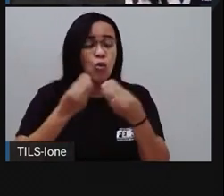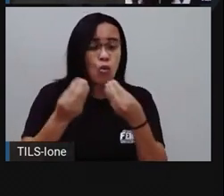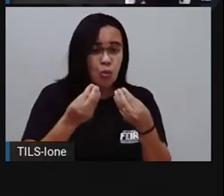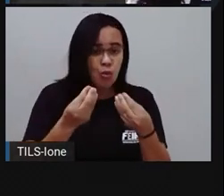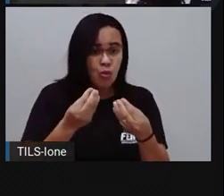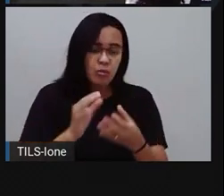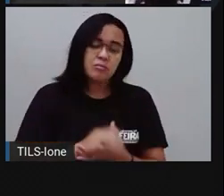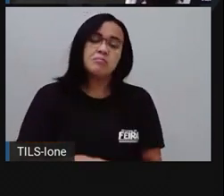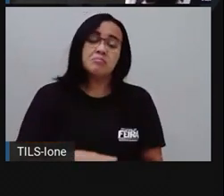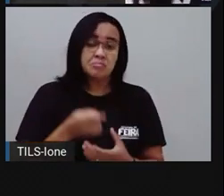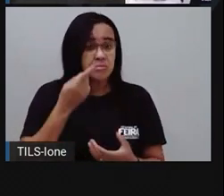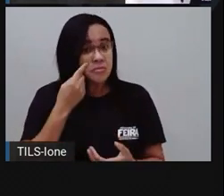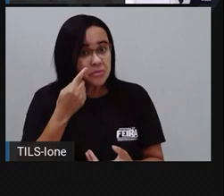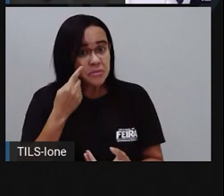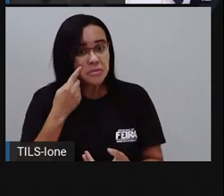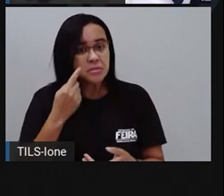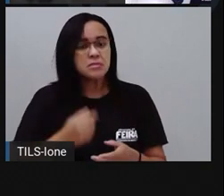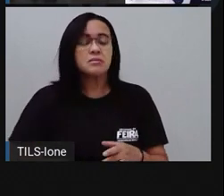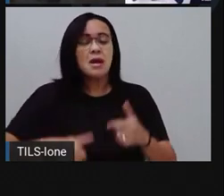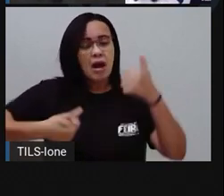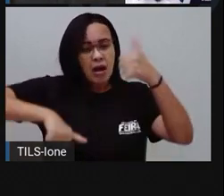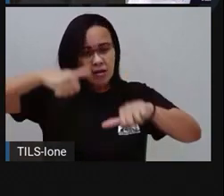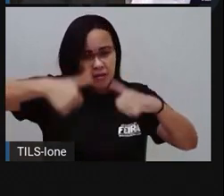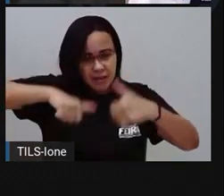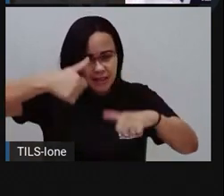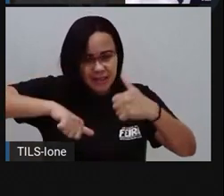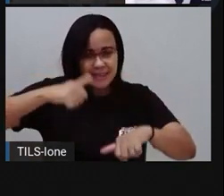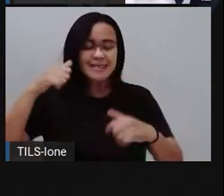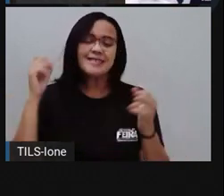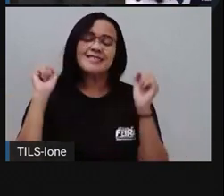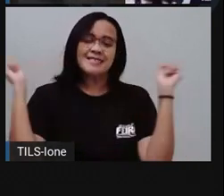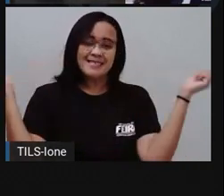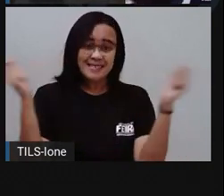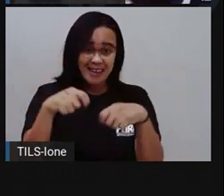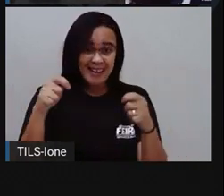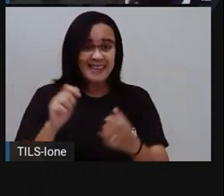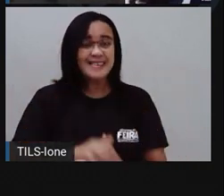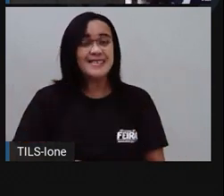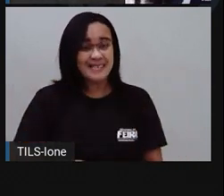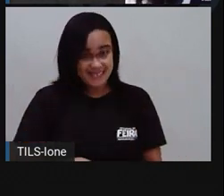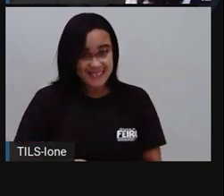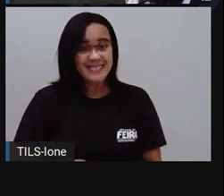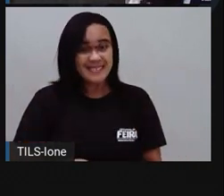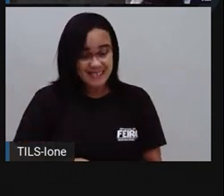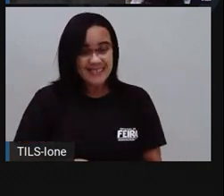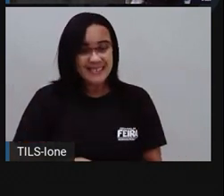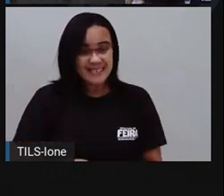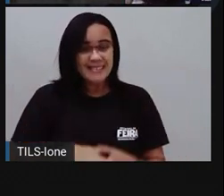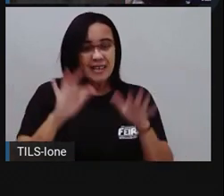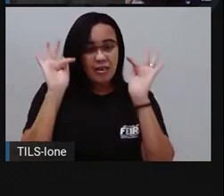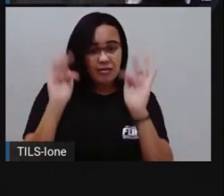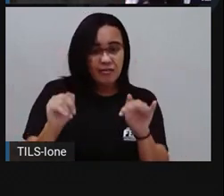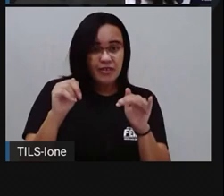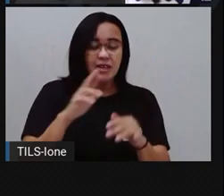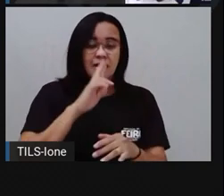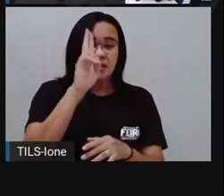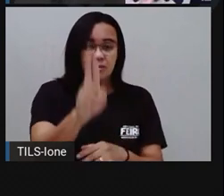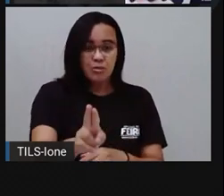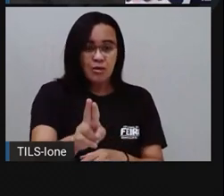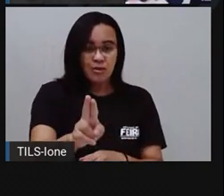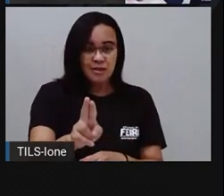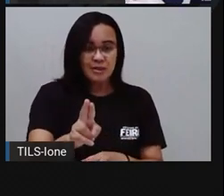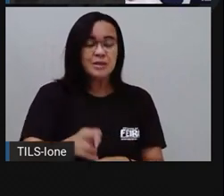se for menor, né? Muito menor do sua estimativa, o seu cálculo também pode estar errado. E aqui no final você vai escrever